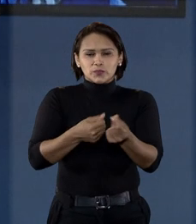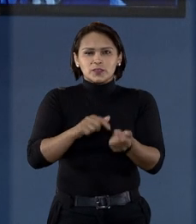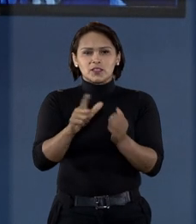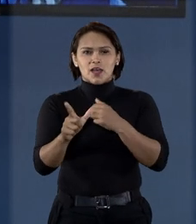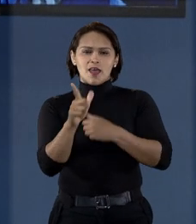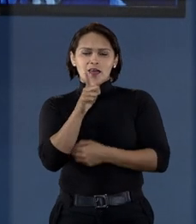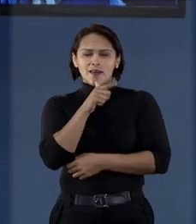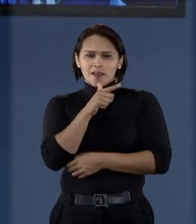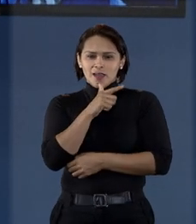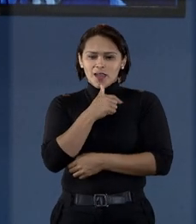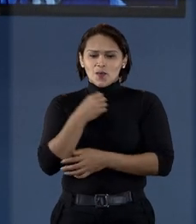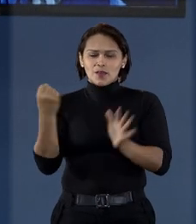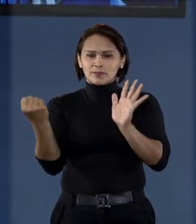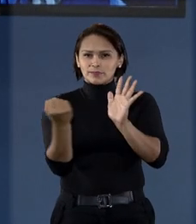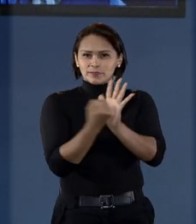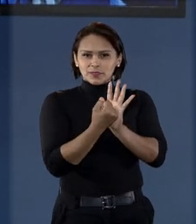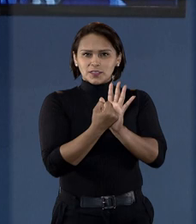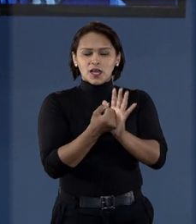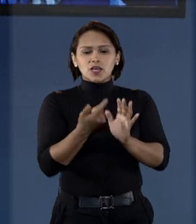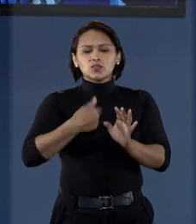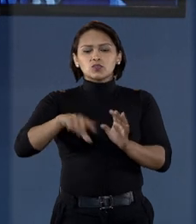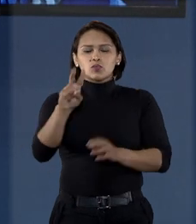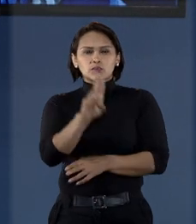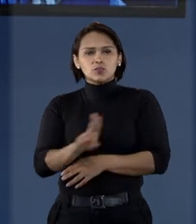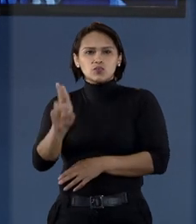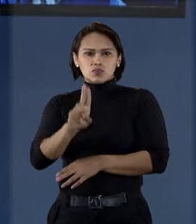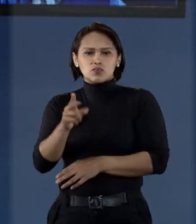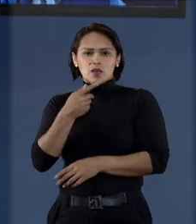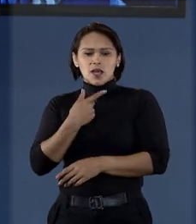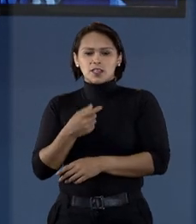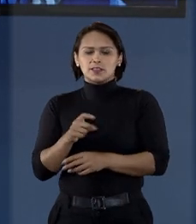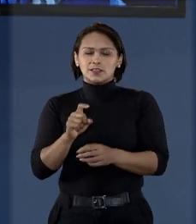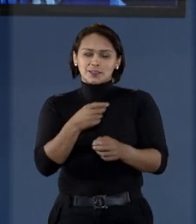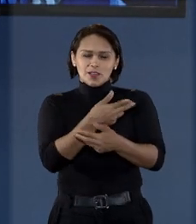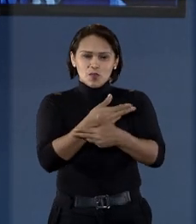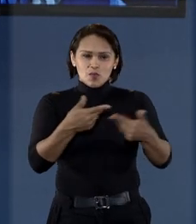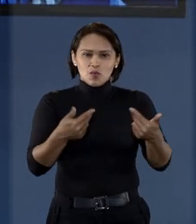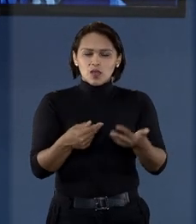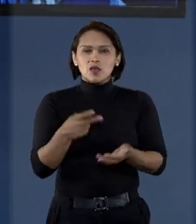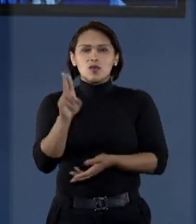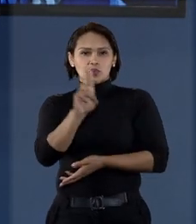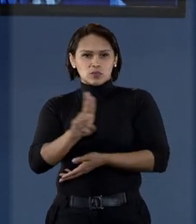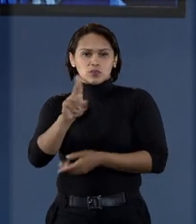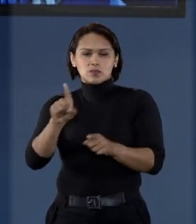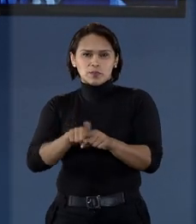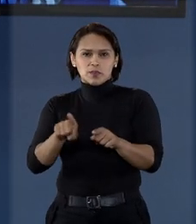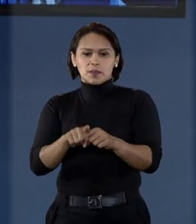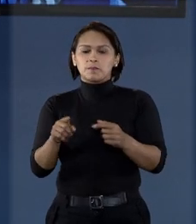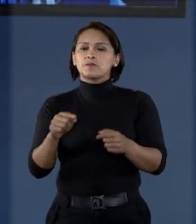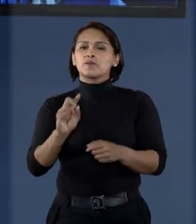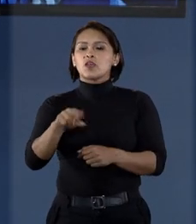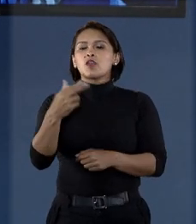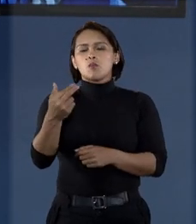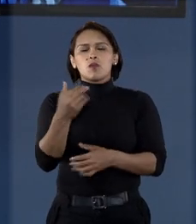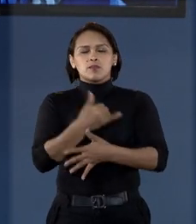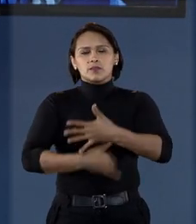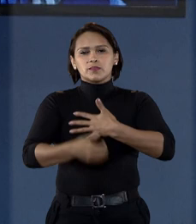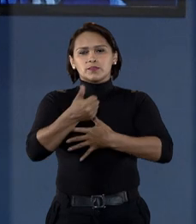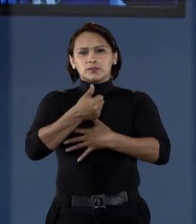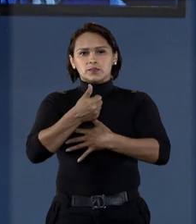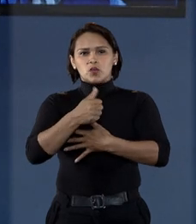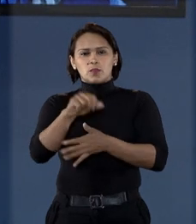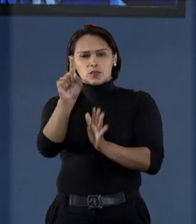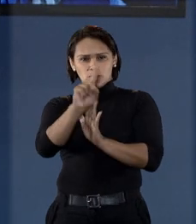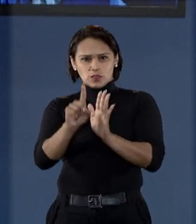tarifa de água fixada de acordo com as categorias de usuários e as faixas de consumo. Outras súmulas de